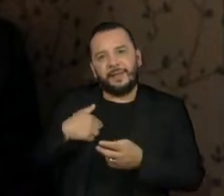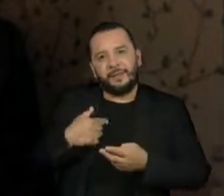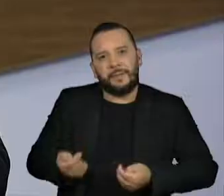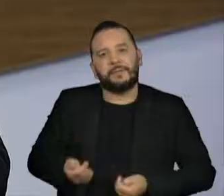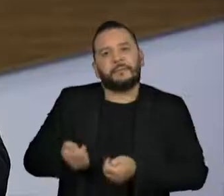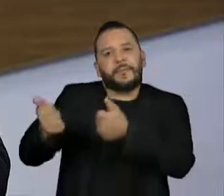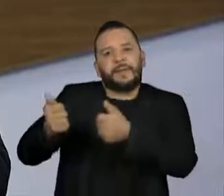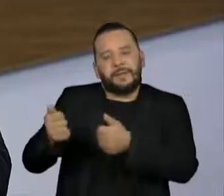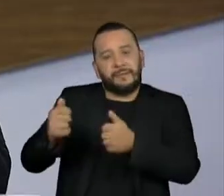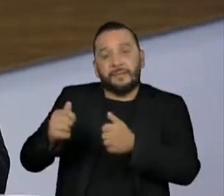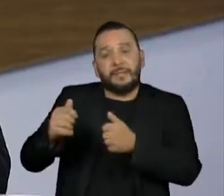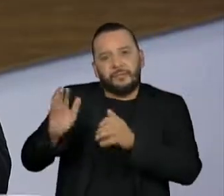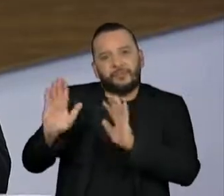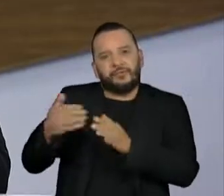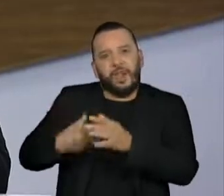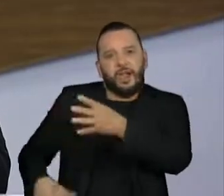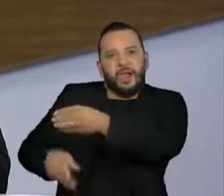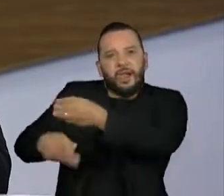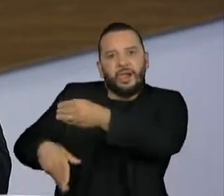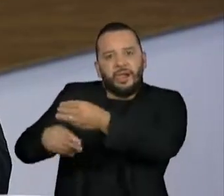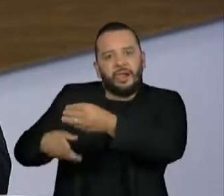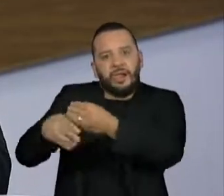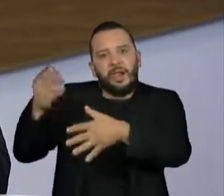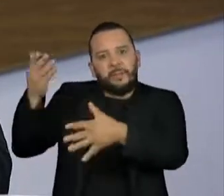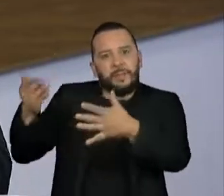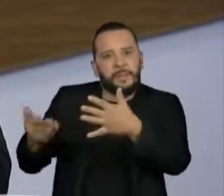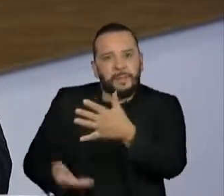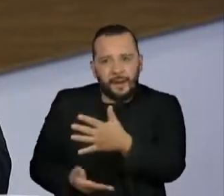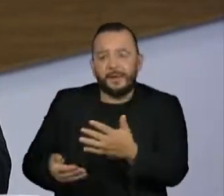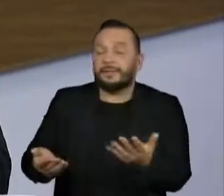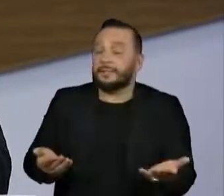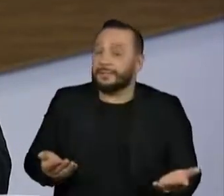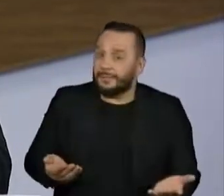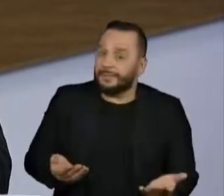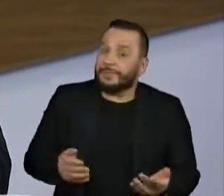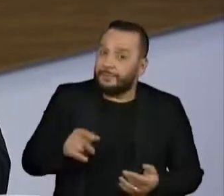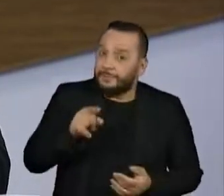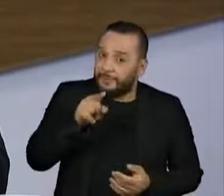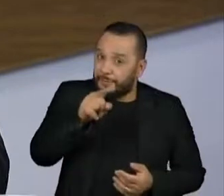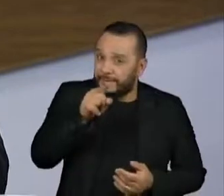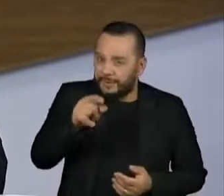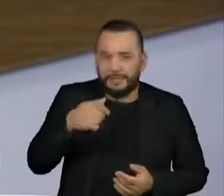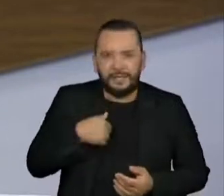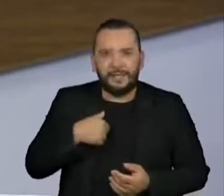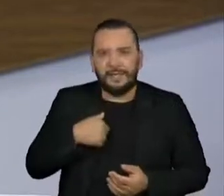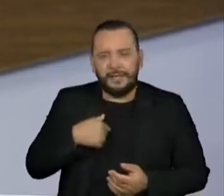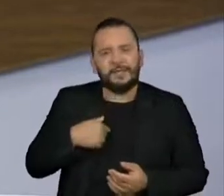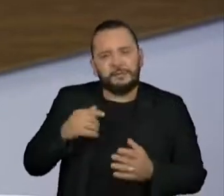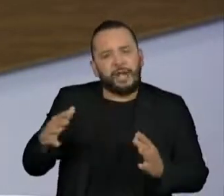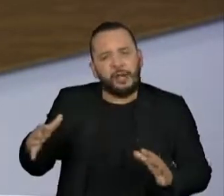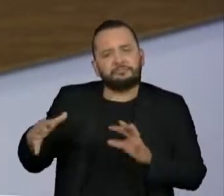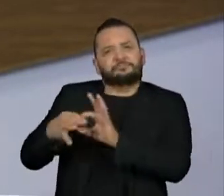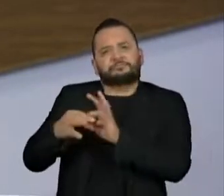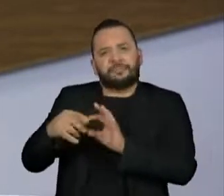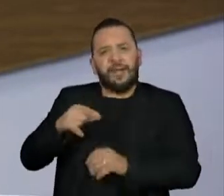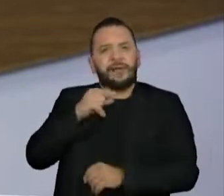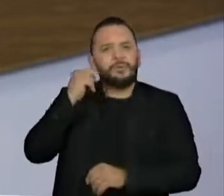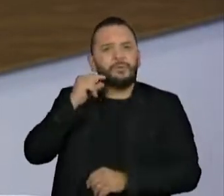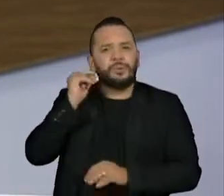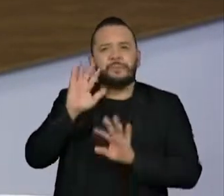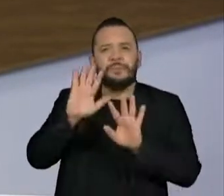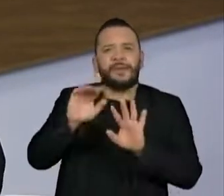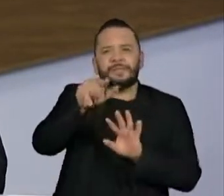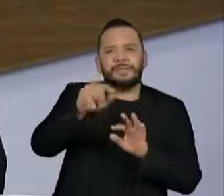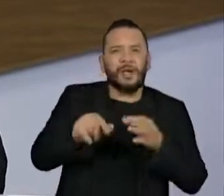permitiram a votação. O senhor já disse que ninguém consegue intrigar o senhor e o deputado Arthur Lira, mas não vai ficando difícil